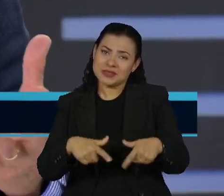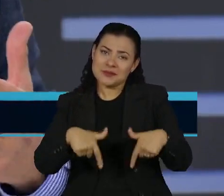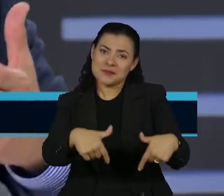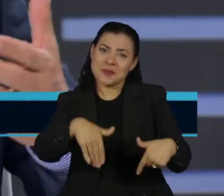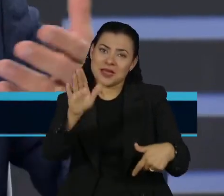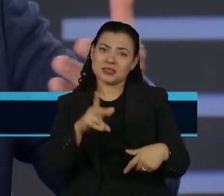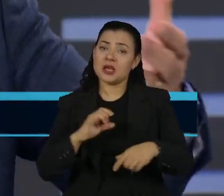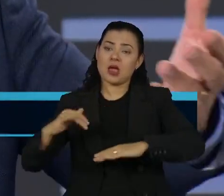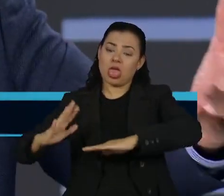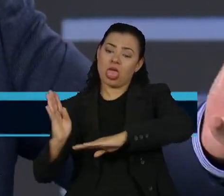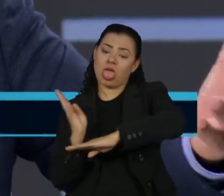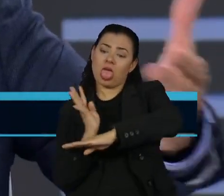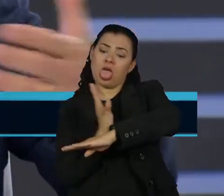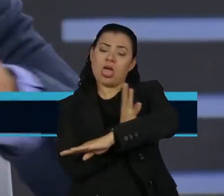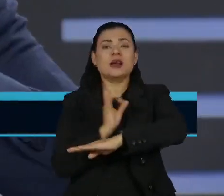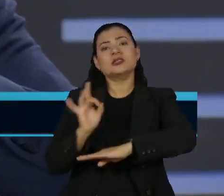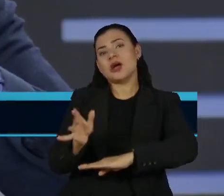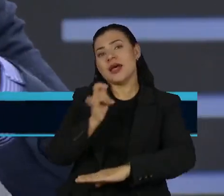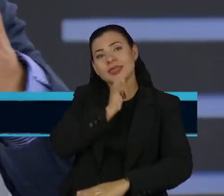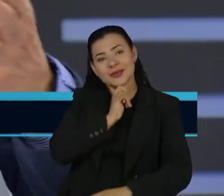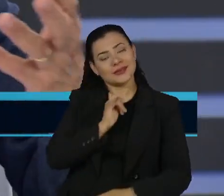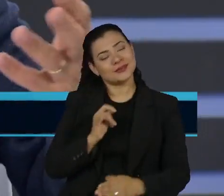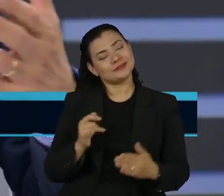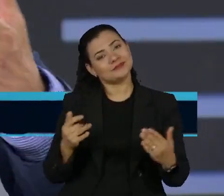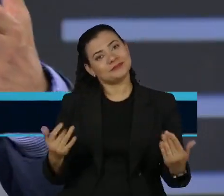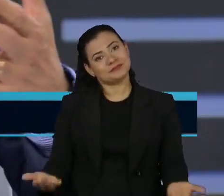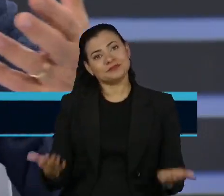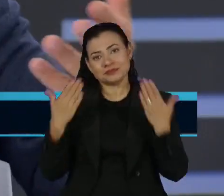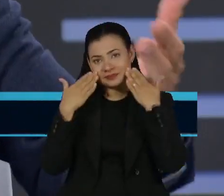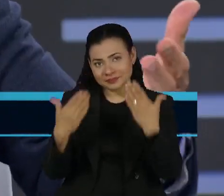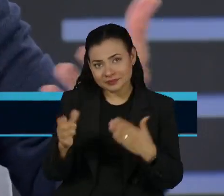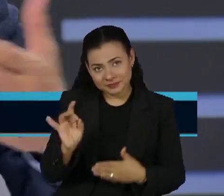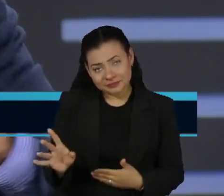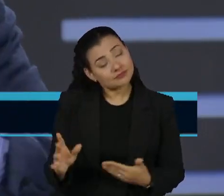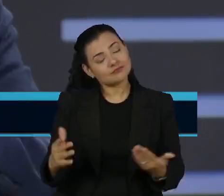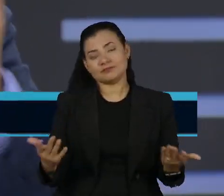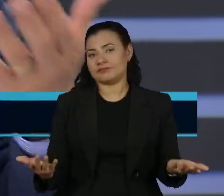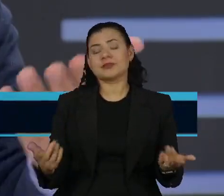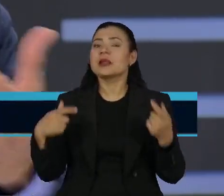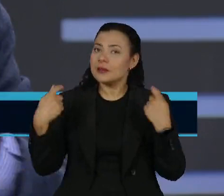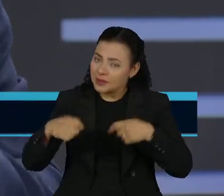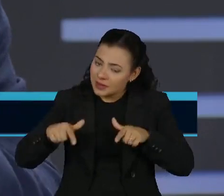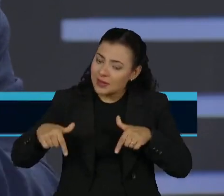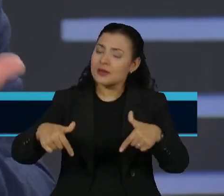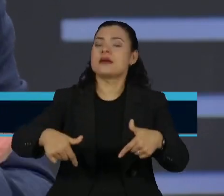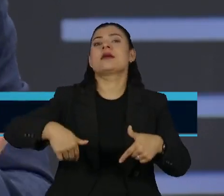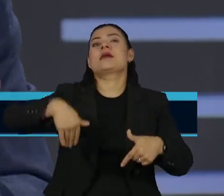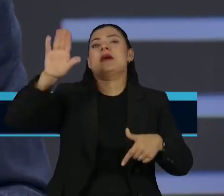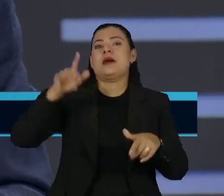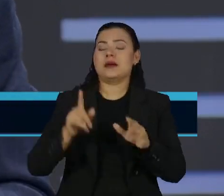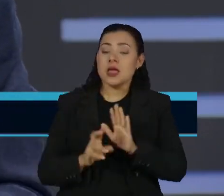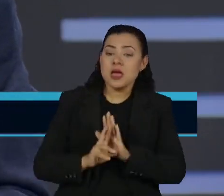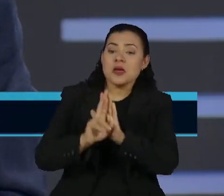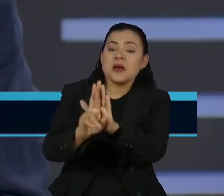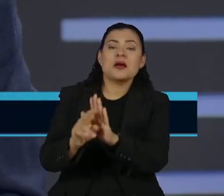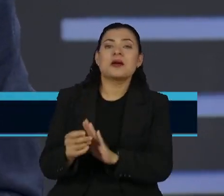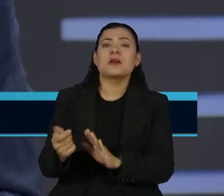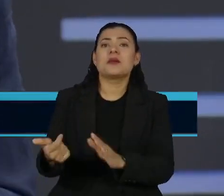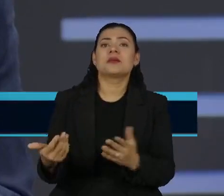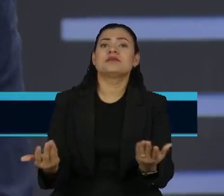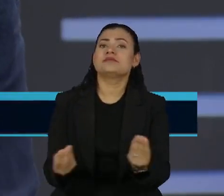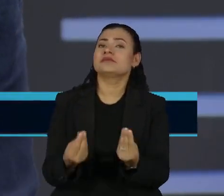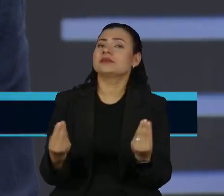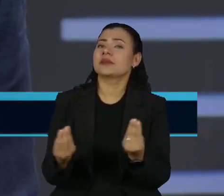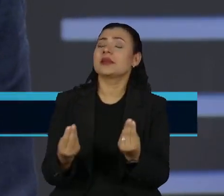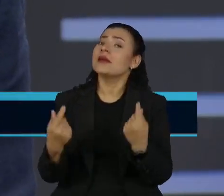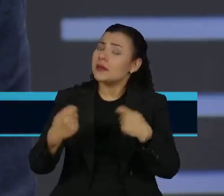subir a rampa com um conjunto de segmentos da sociedade, representantes pouco representados. É